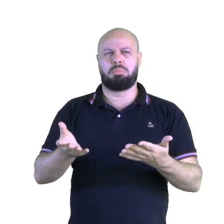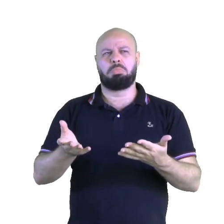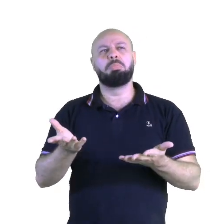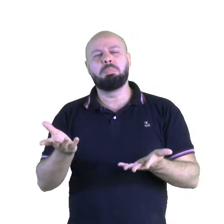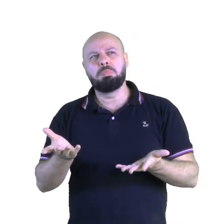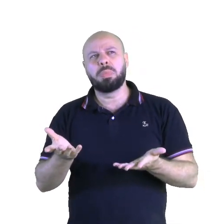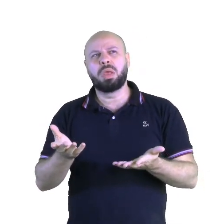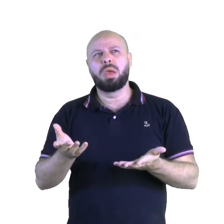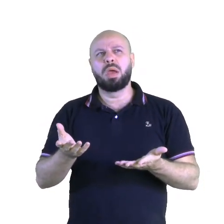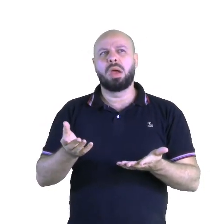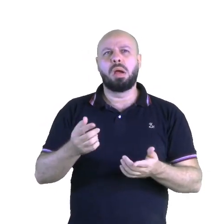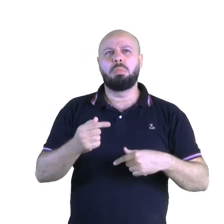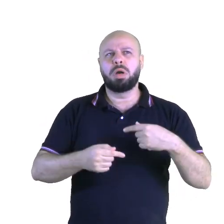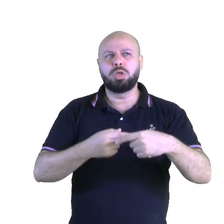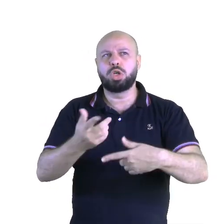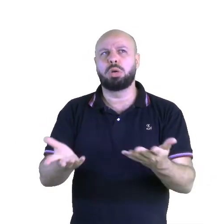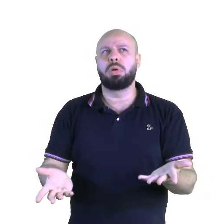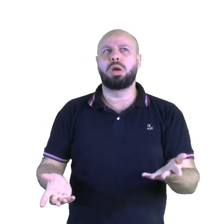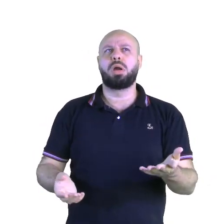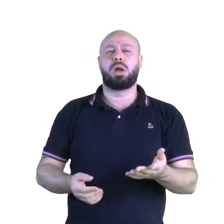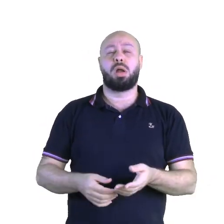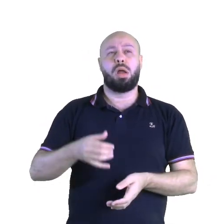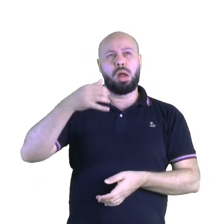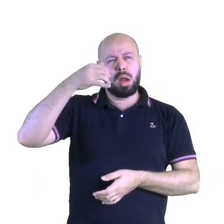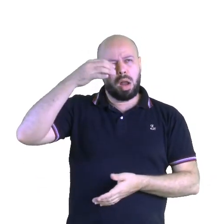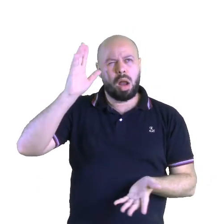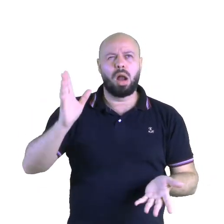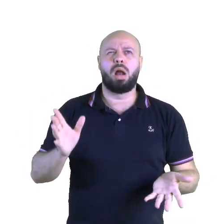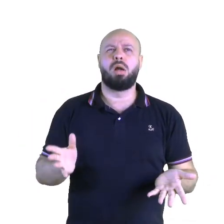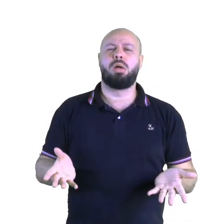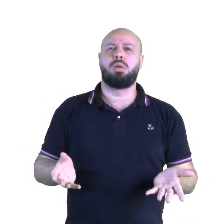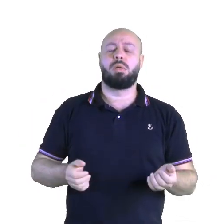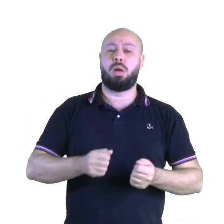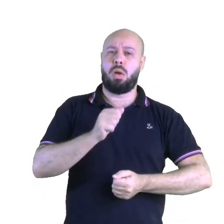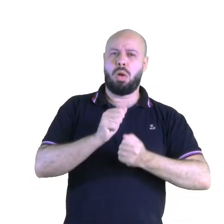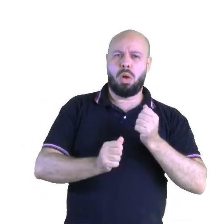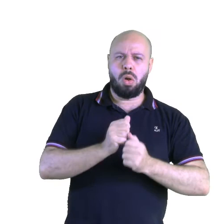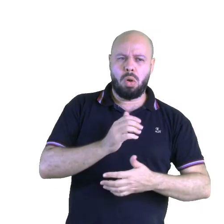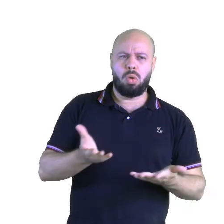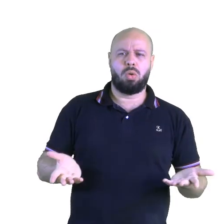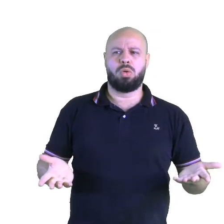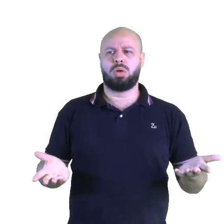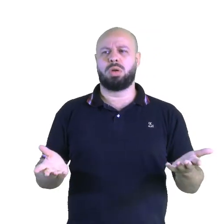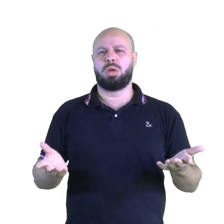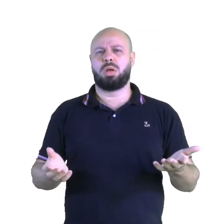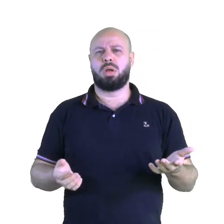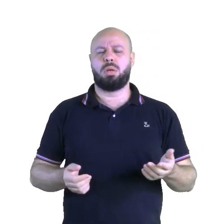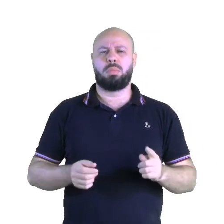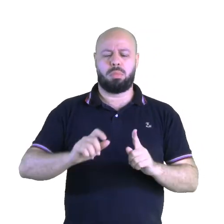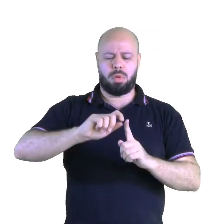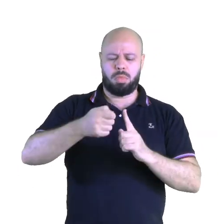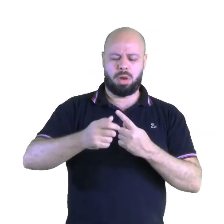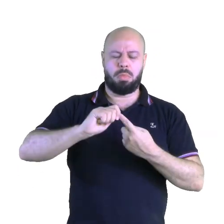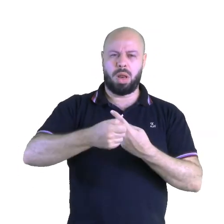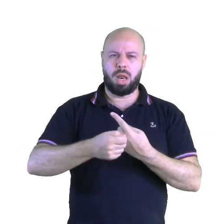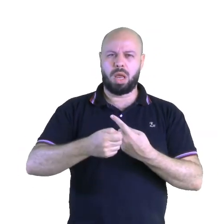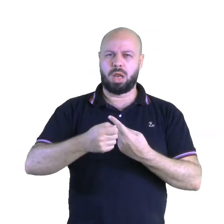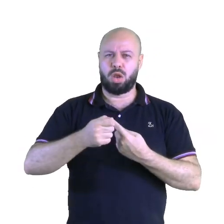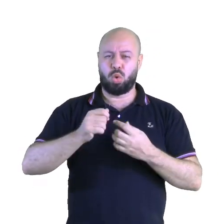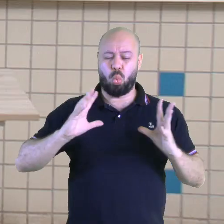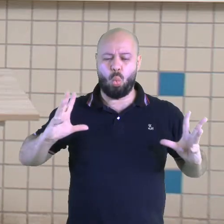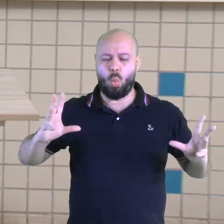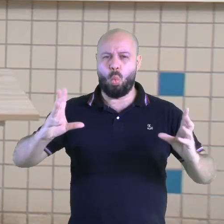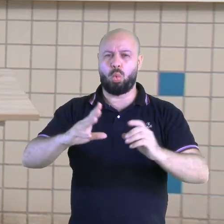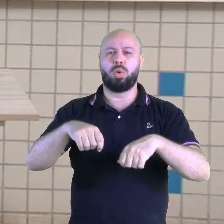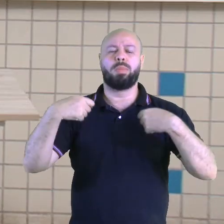produzir carne de boi, para produzir arroz, para produzir banana. Só alguns exemplos que a professora